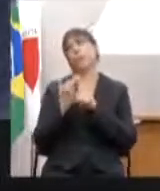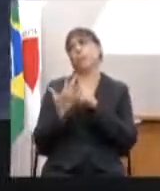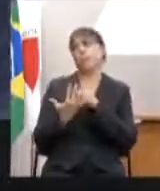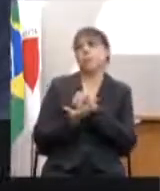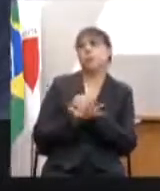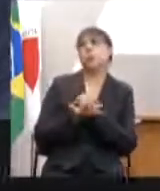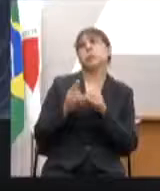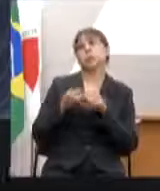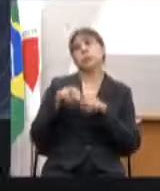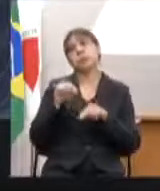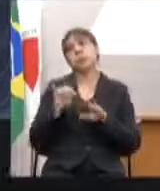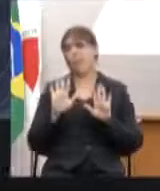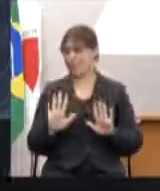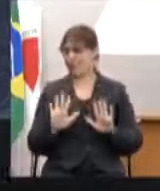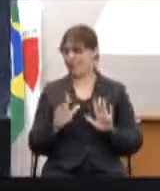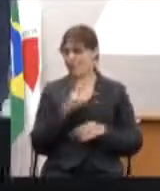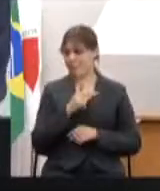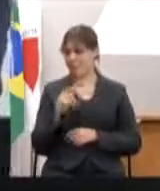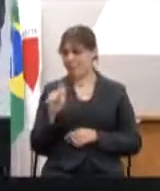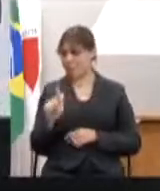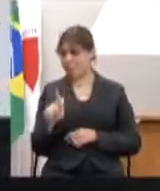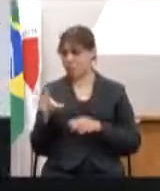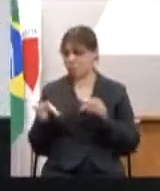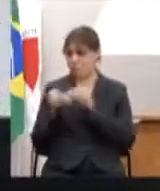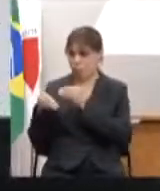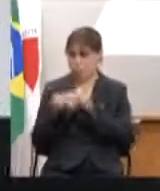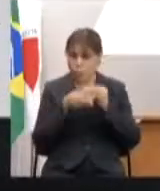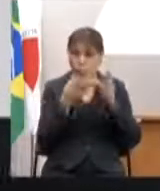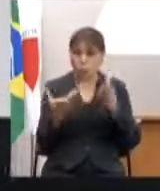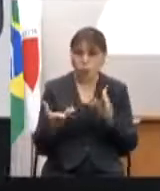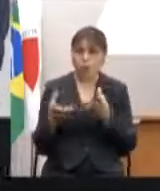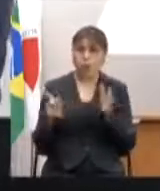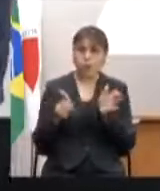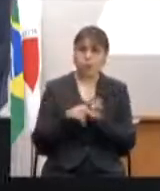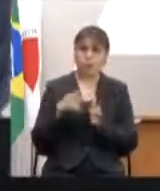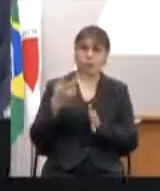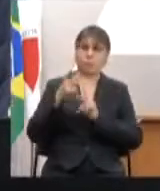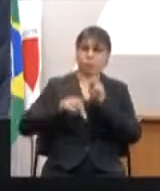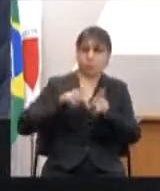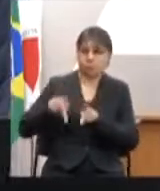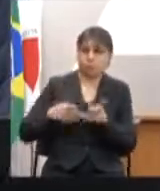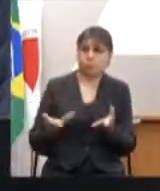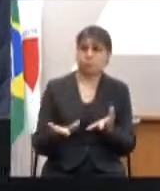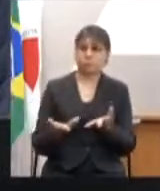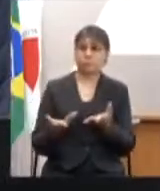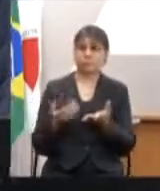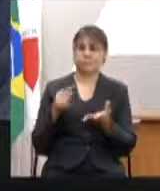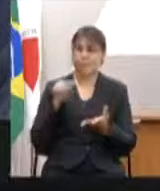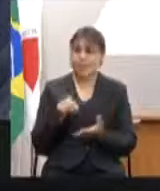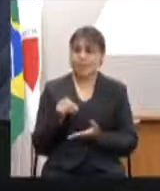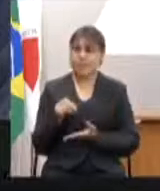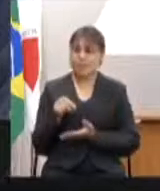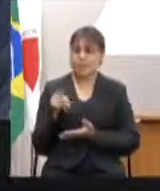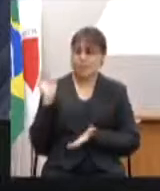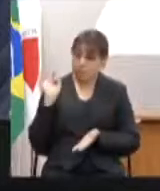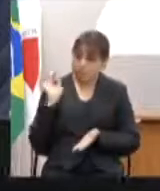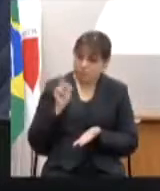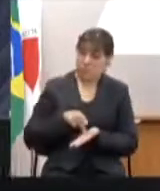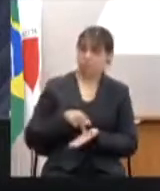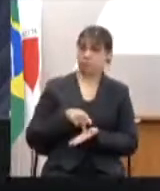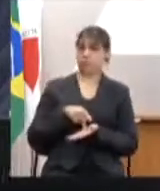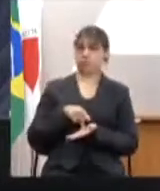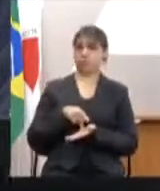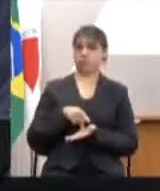por isso, mas, olha, o PPAG, as emendas populares, as vindas do PPAG, é uma maneira real, inclusive,